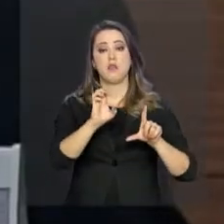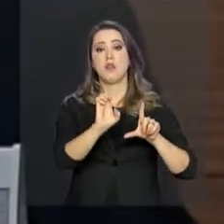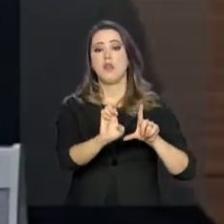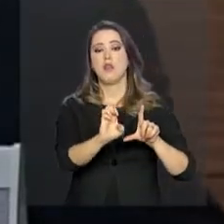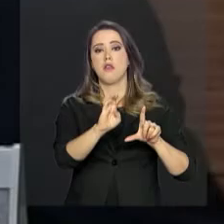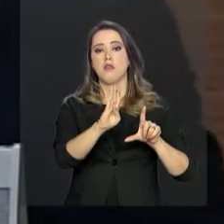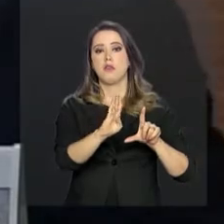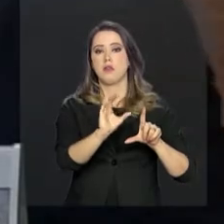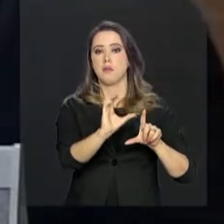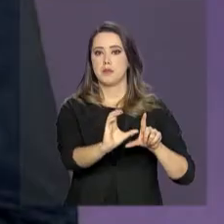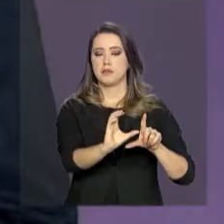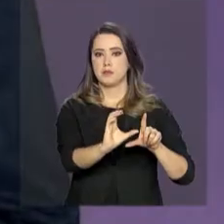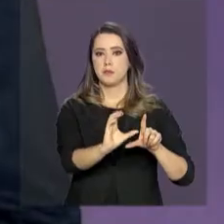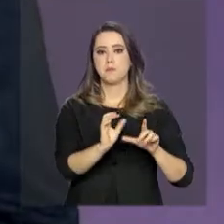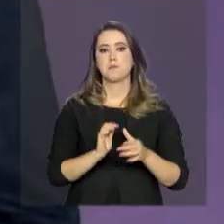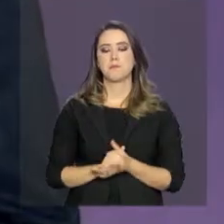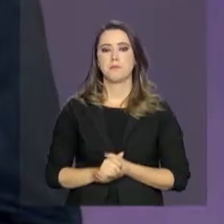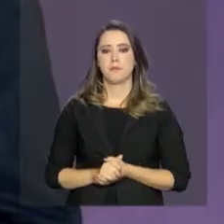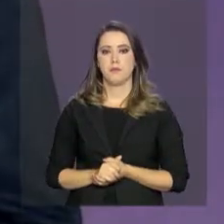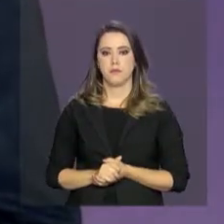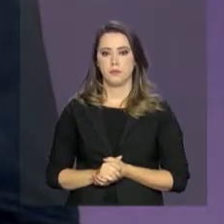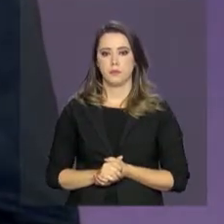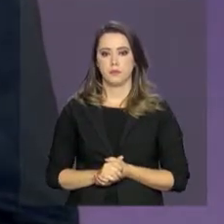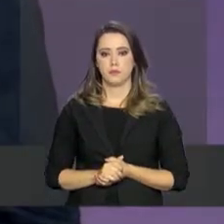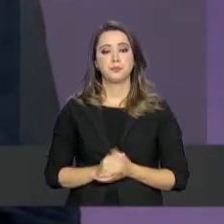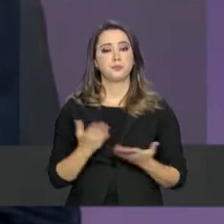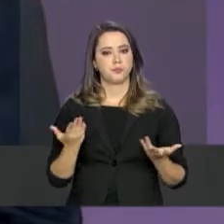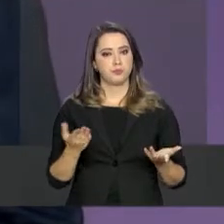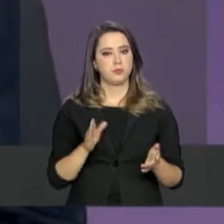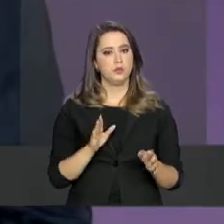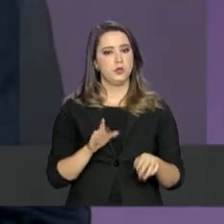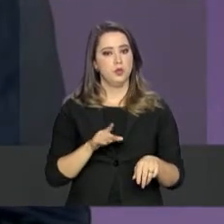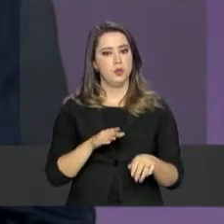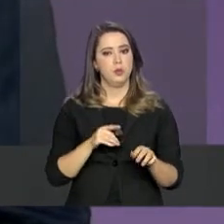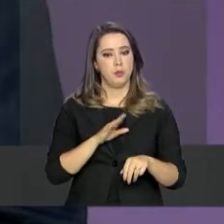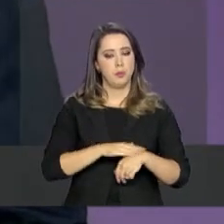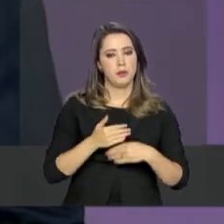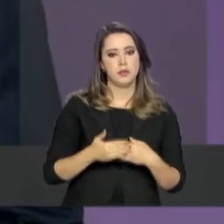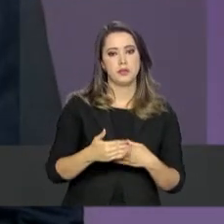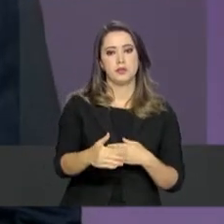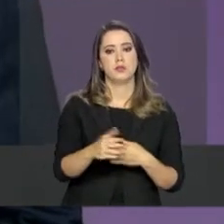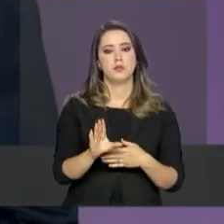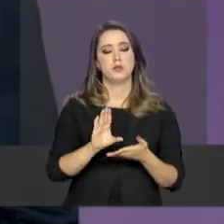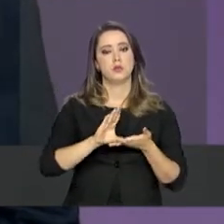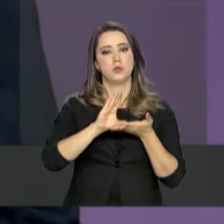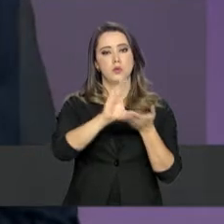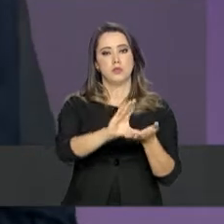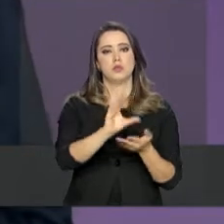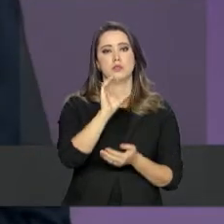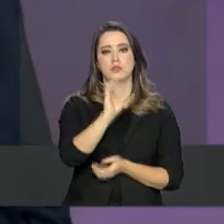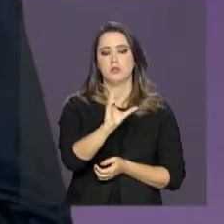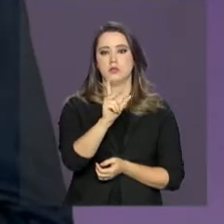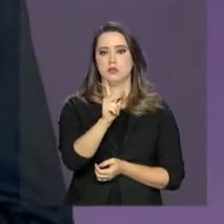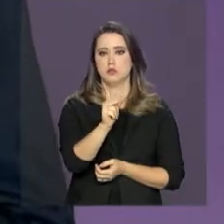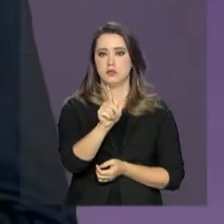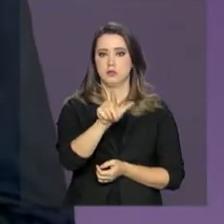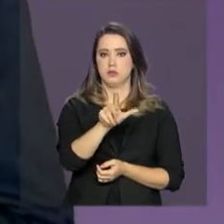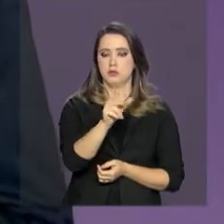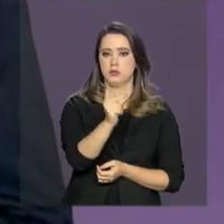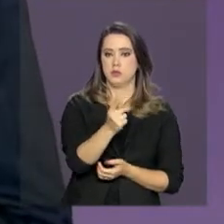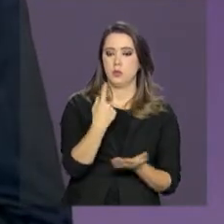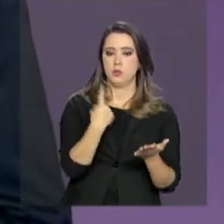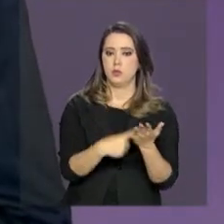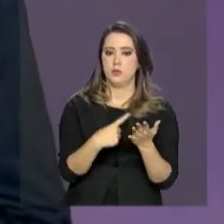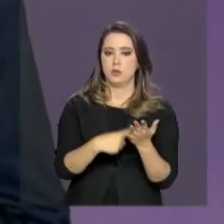Brasil Comunicação. No período em que esteve na coordenação da CPLP, o Brasil definiu como tema a Agenda